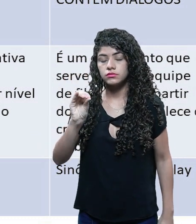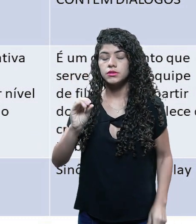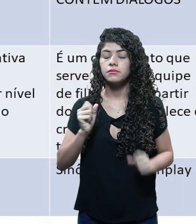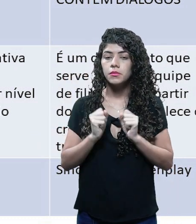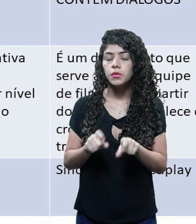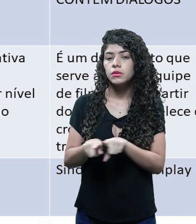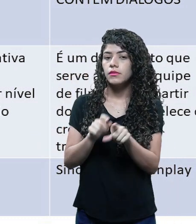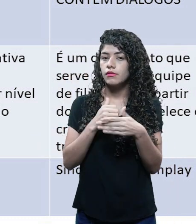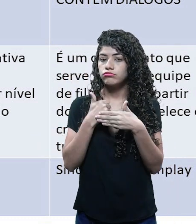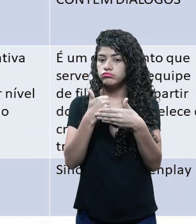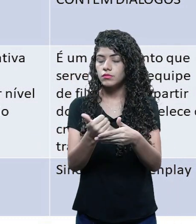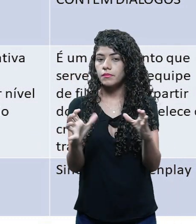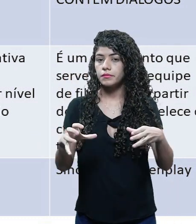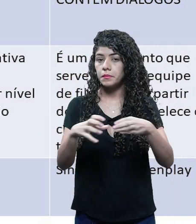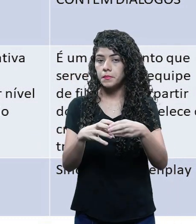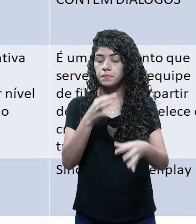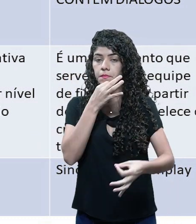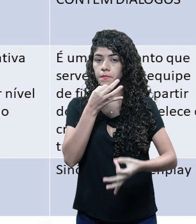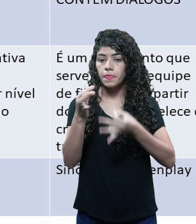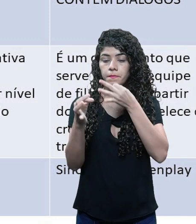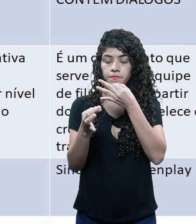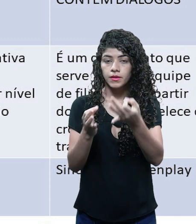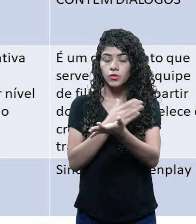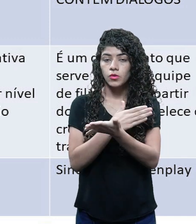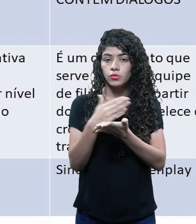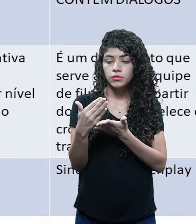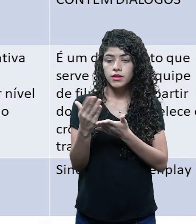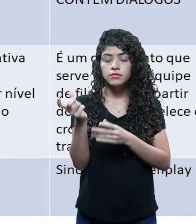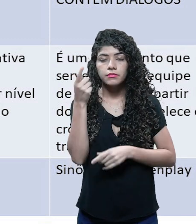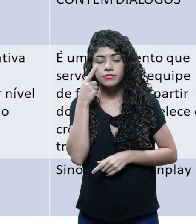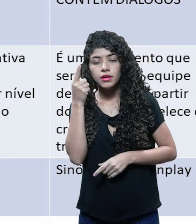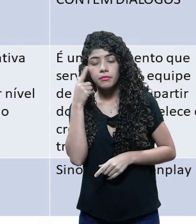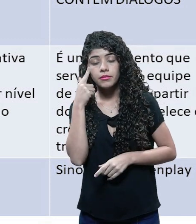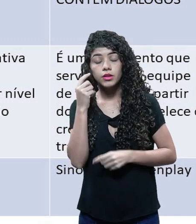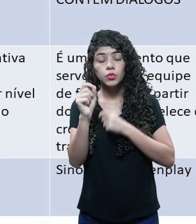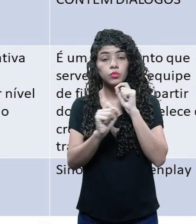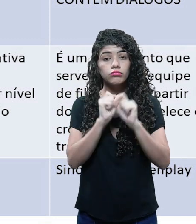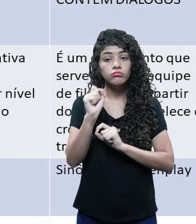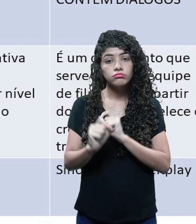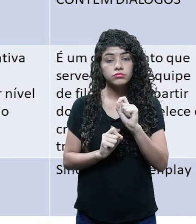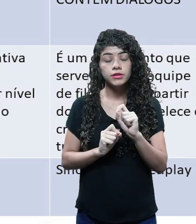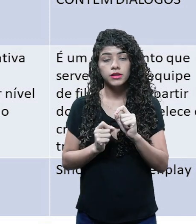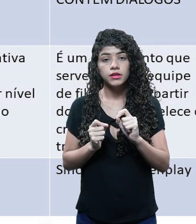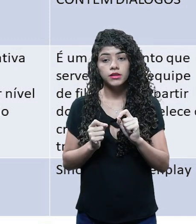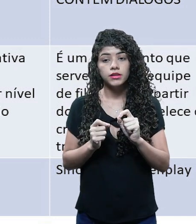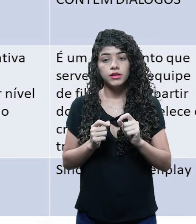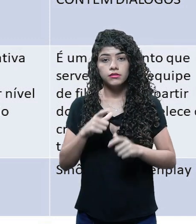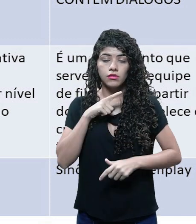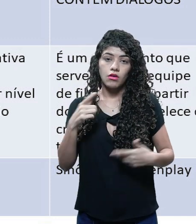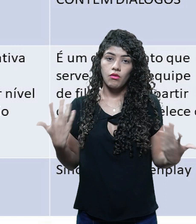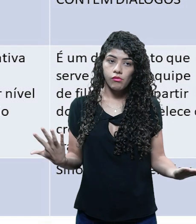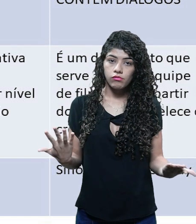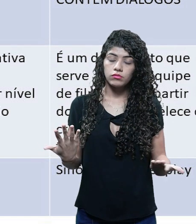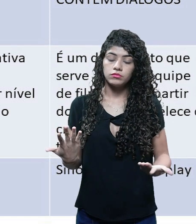ajudar a equipe e indicar, desde o início, desde a ideia, o que será